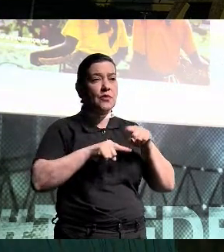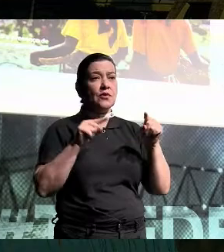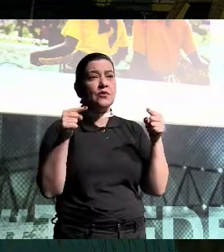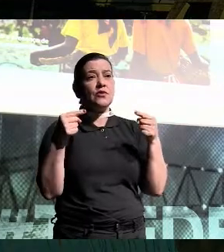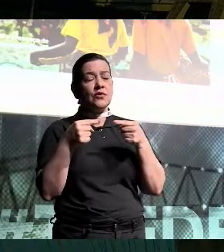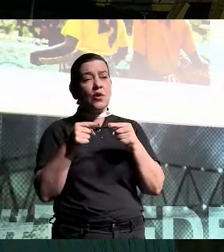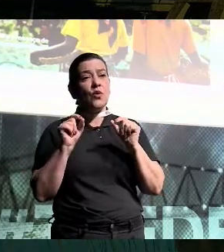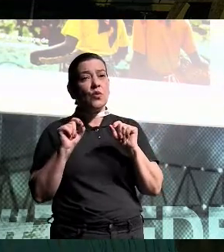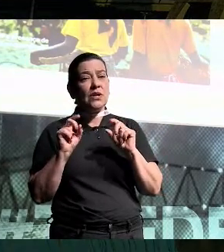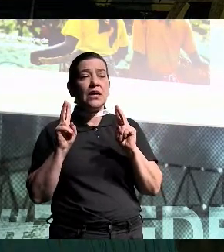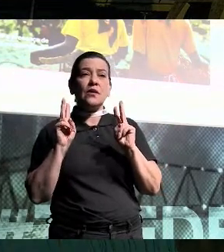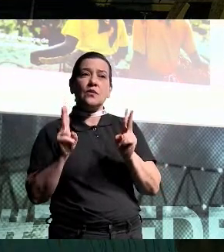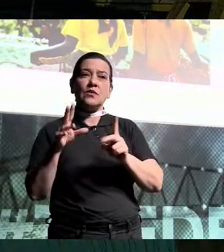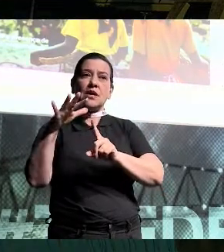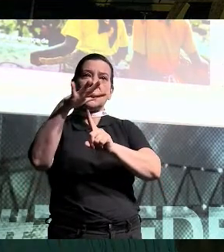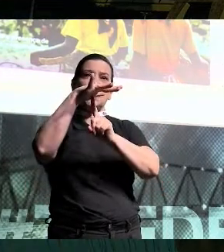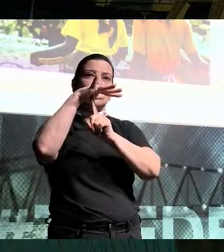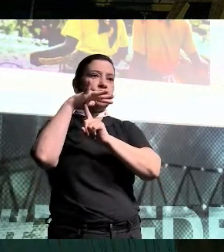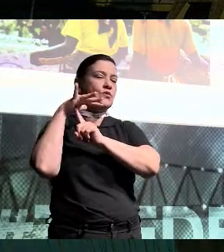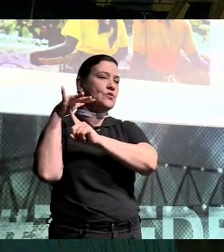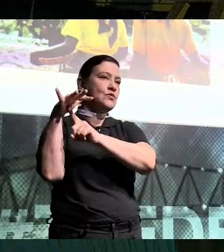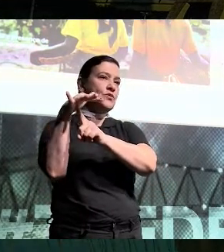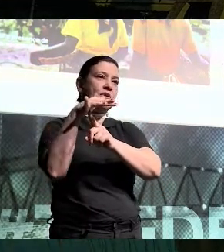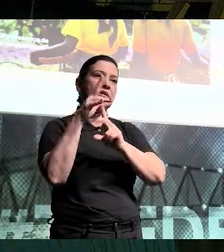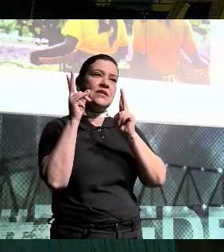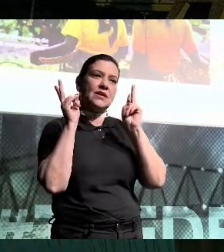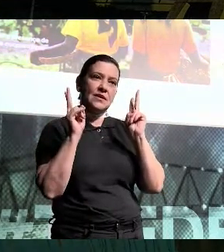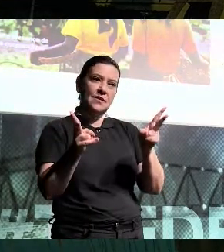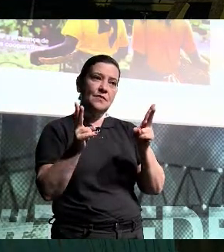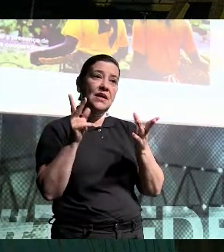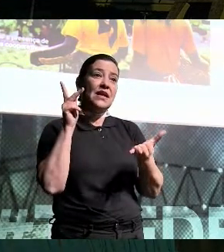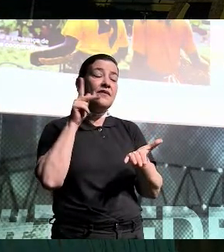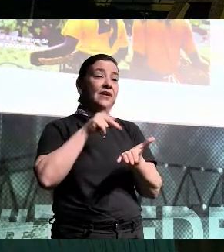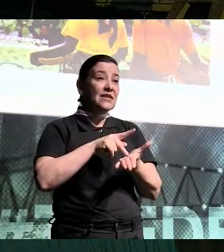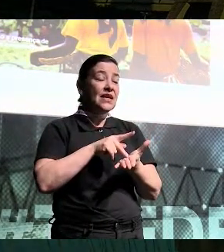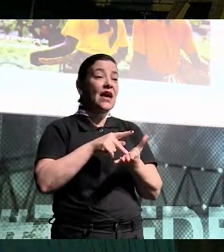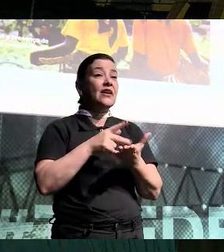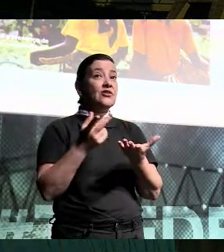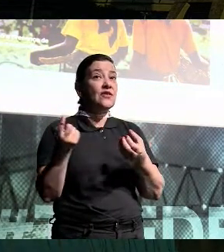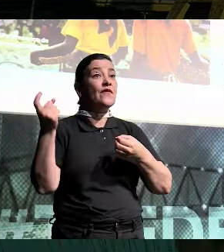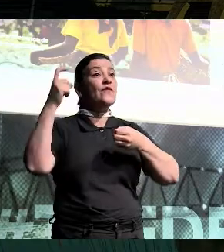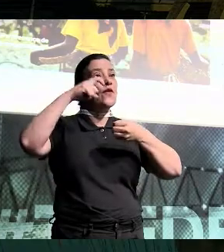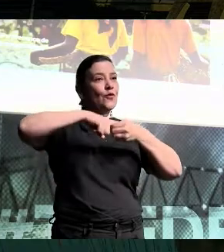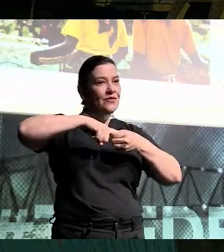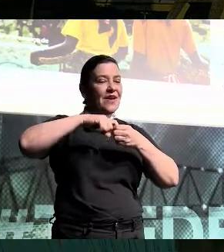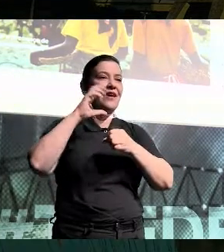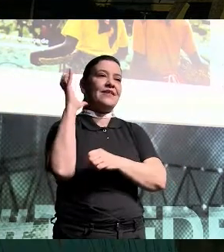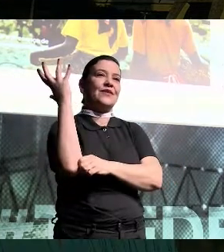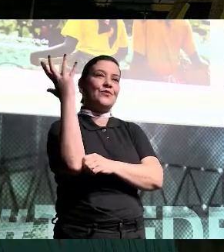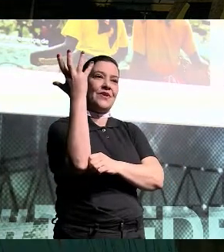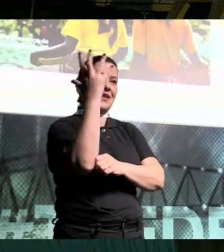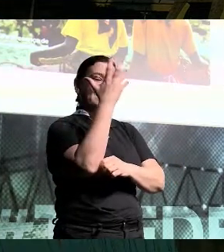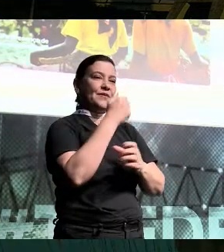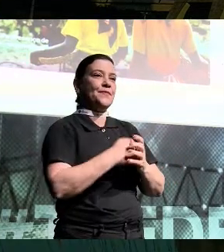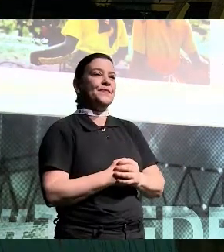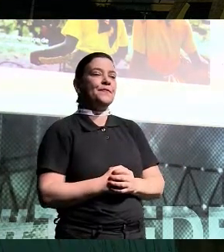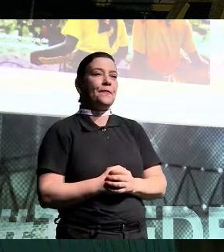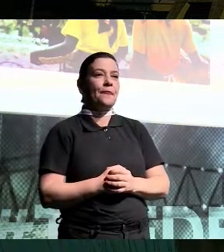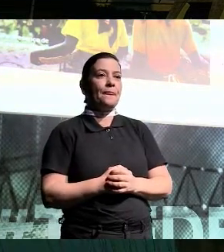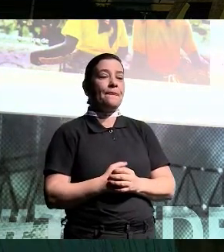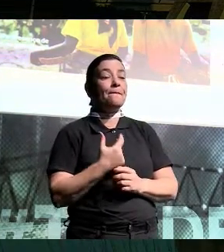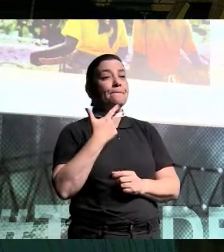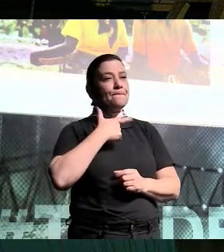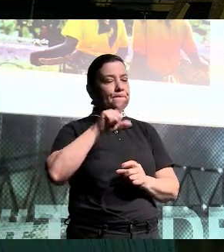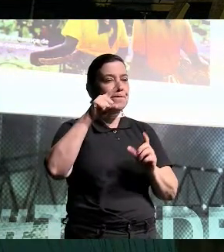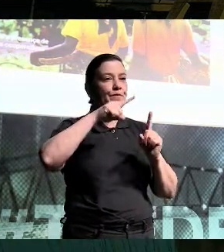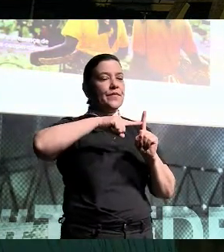manter a natureza em pé. Manter e, na verdade, restaurar a natureza. Bom, outros